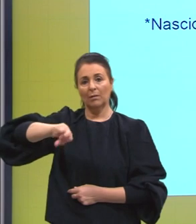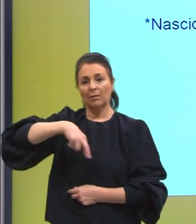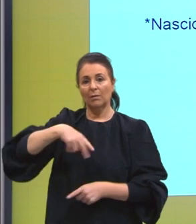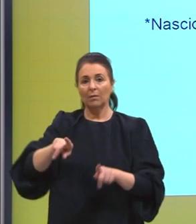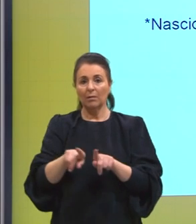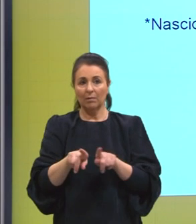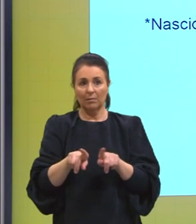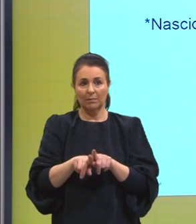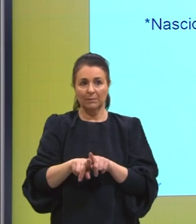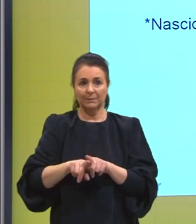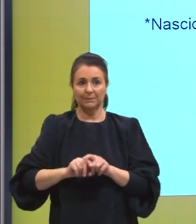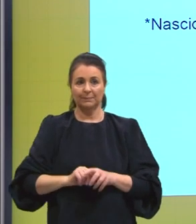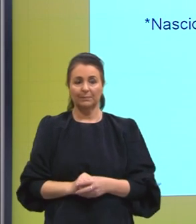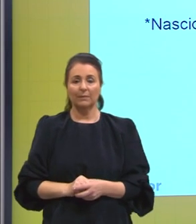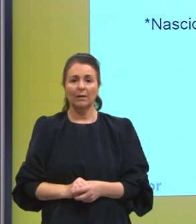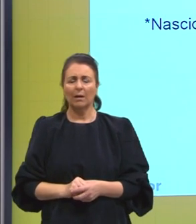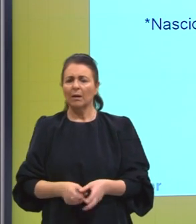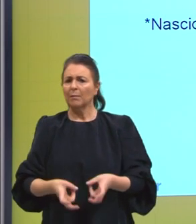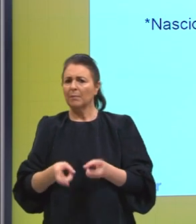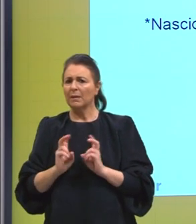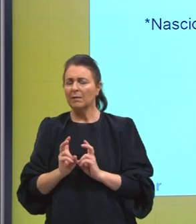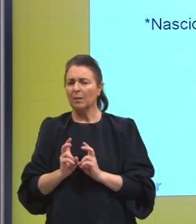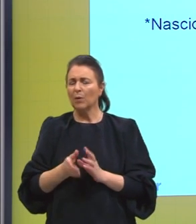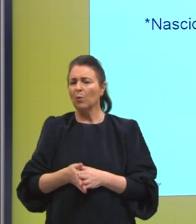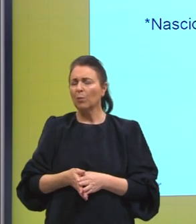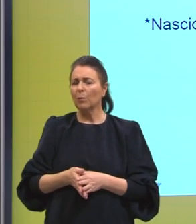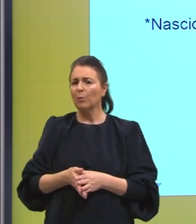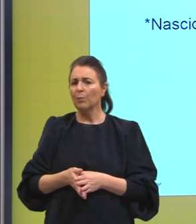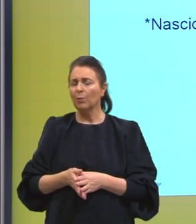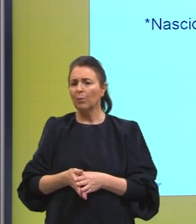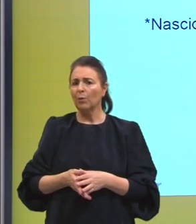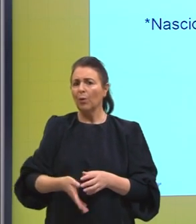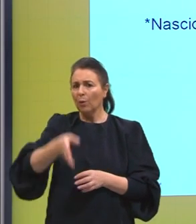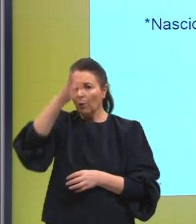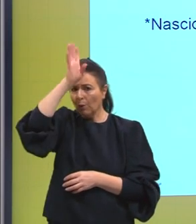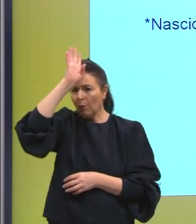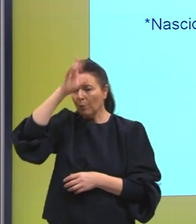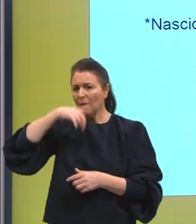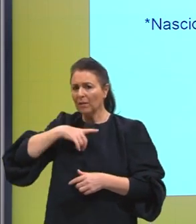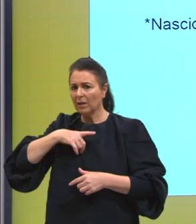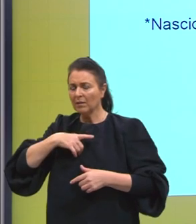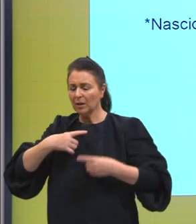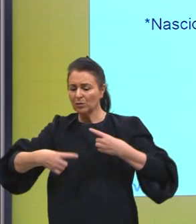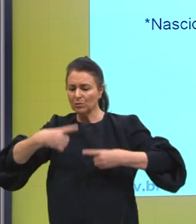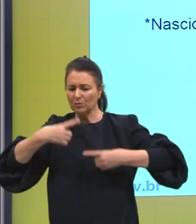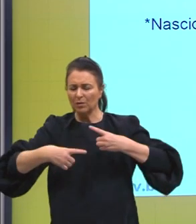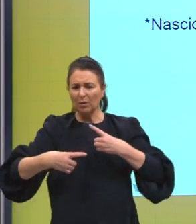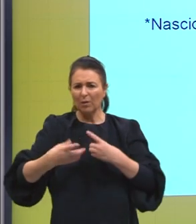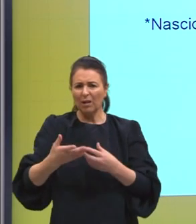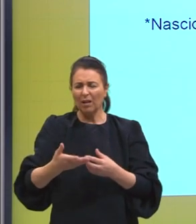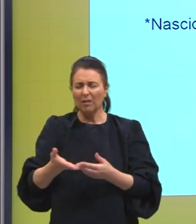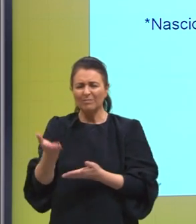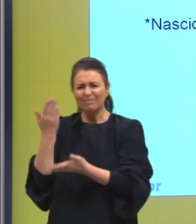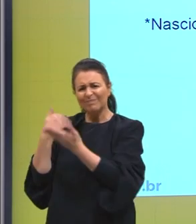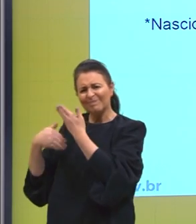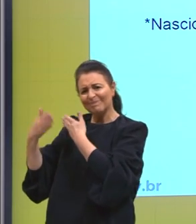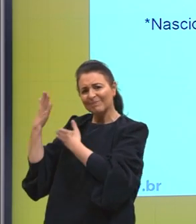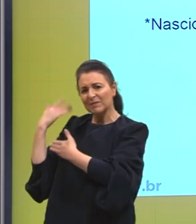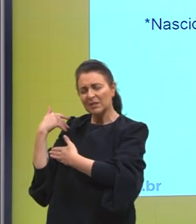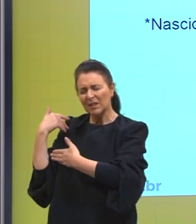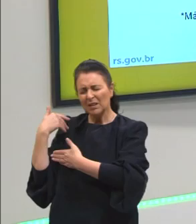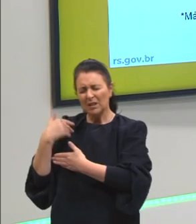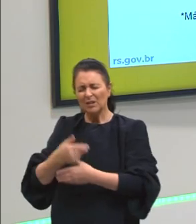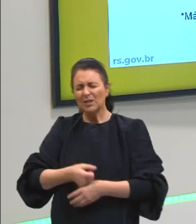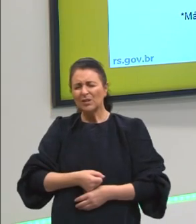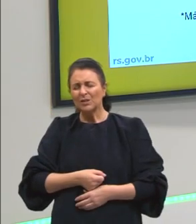Então, veja que como é essa discussão, é antiga para separar, e aí a gente vê, às vezes,